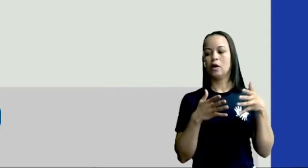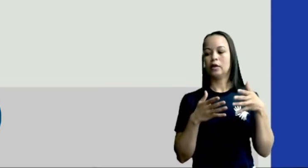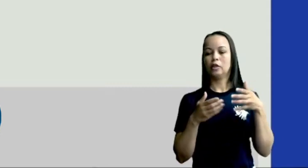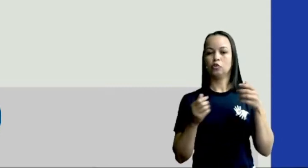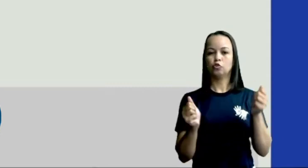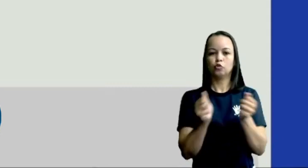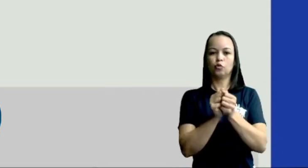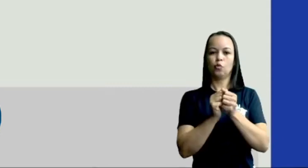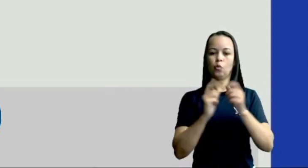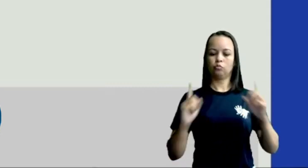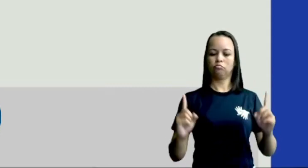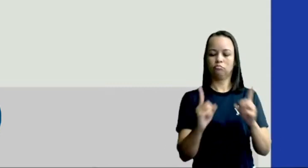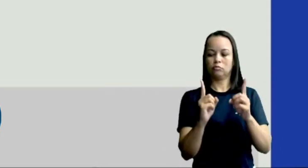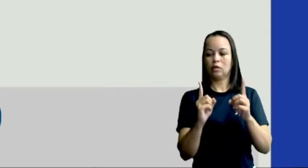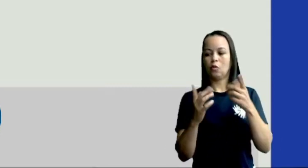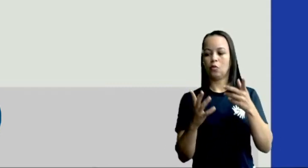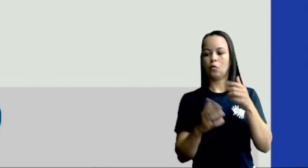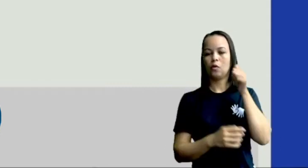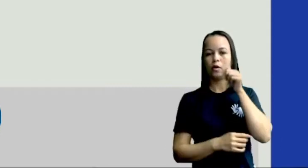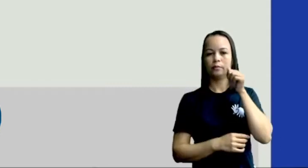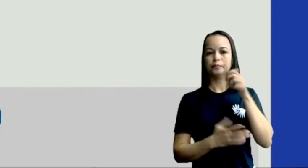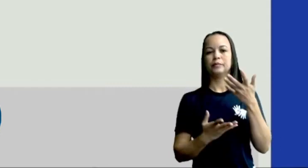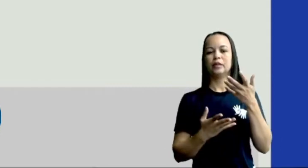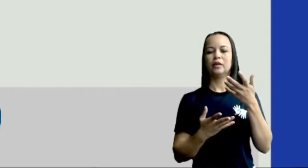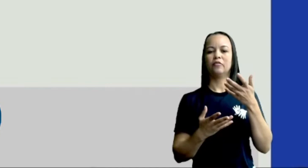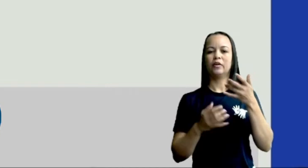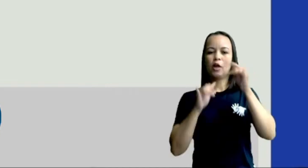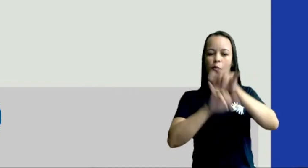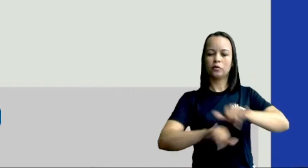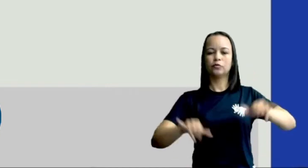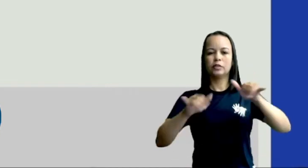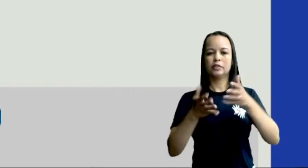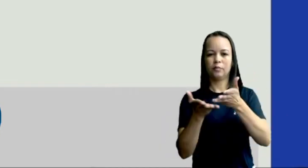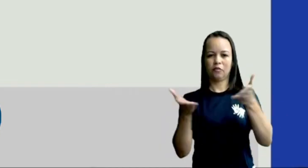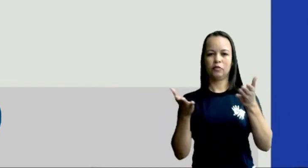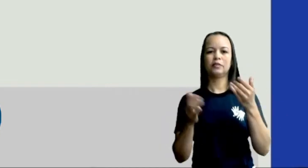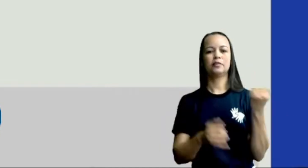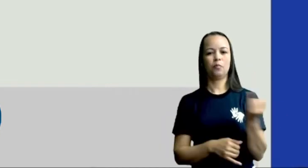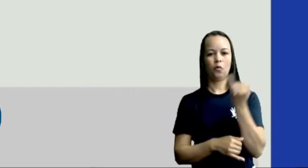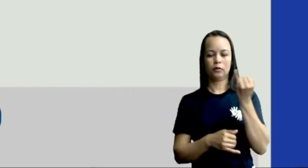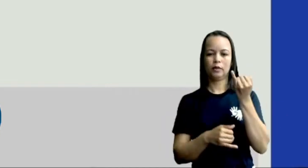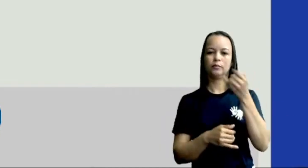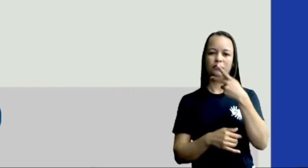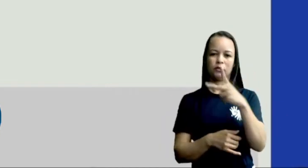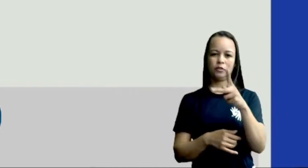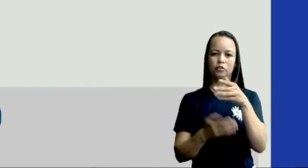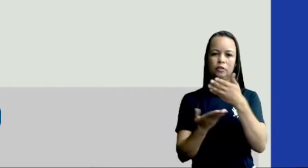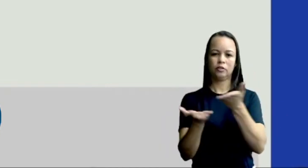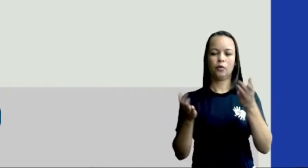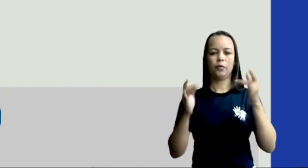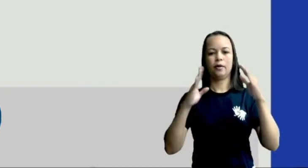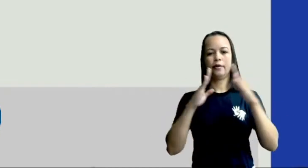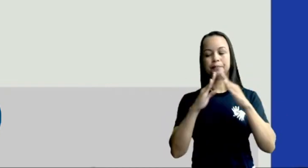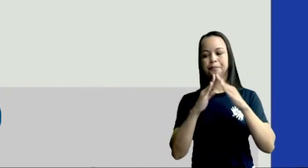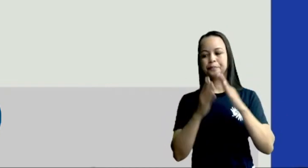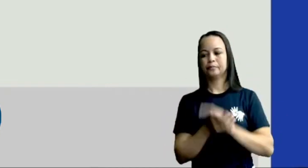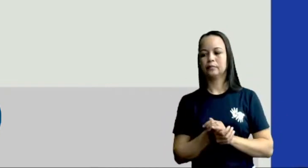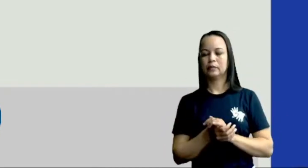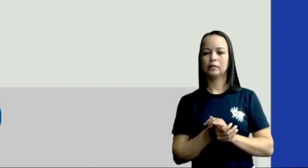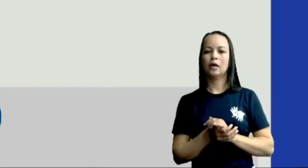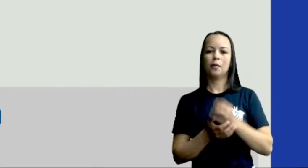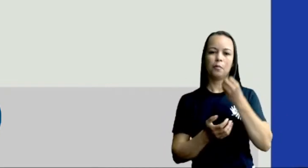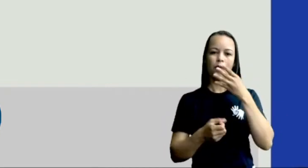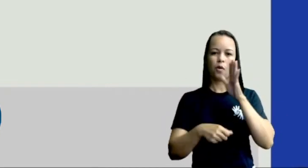Dornelas, que vai dar uma notícia excelente para vocês aí, que estão em casa. E aí, Bruna? Boa tarde. Boa tarde a